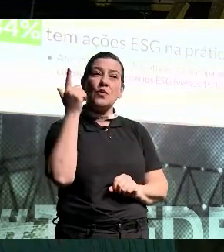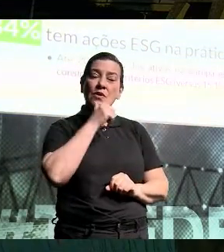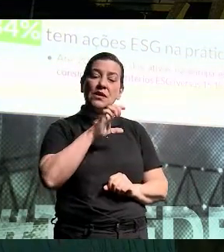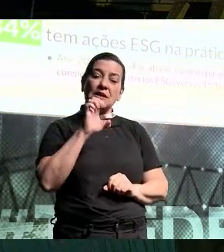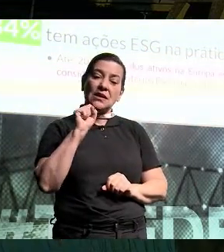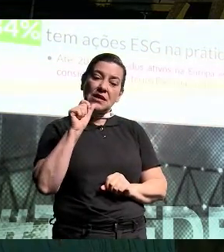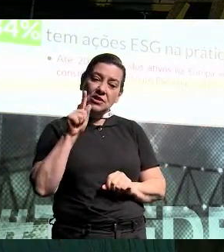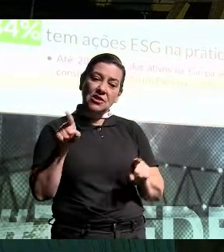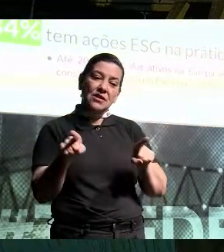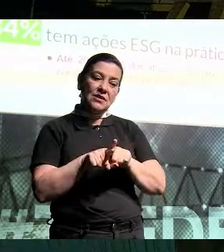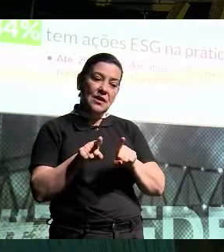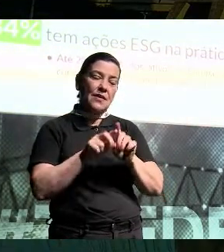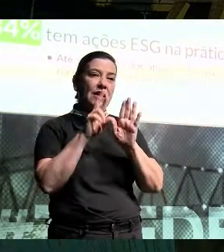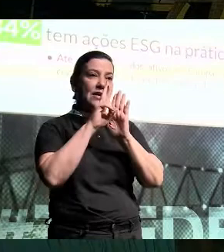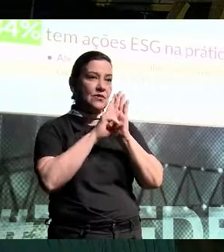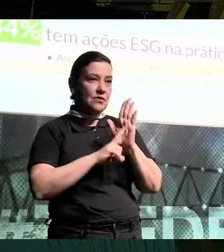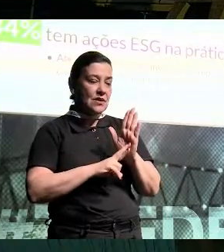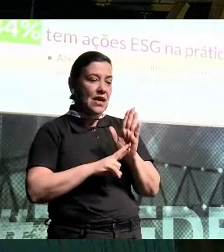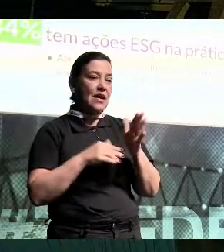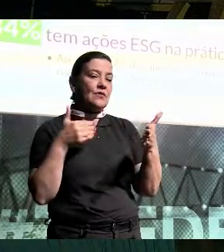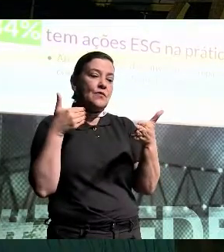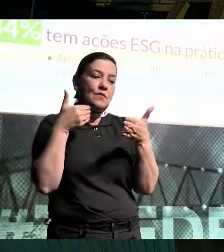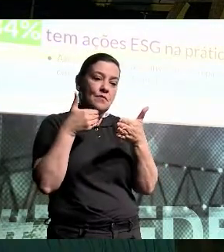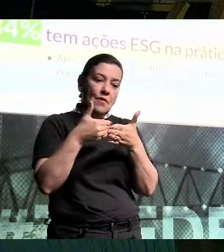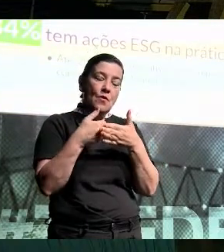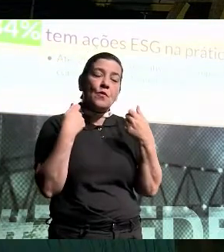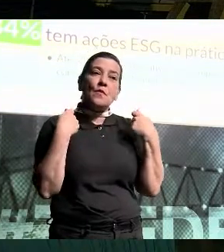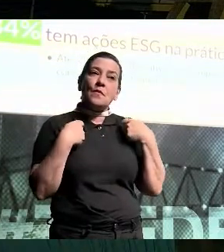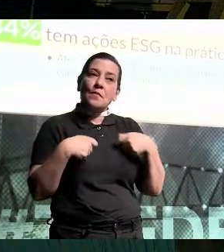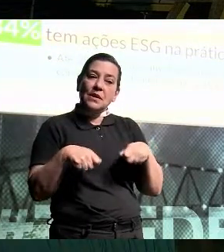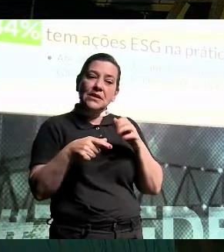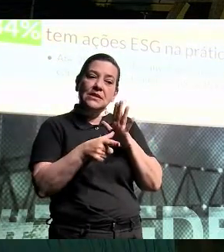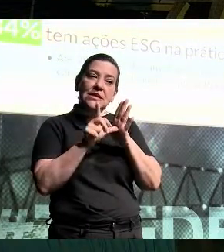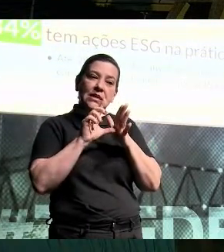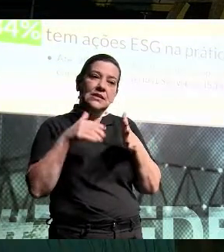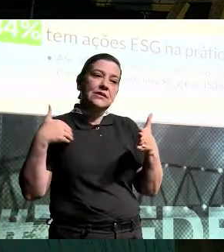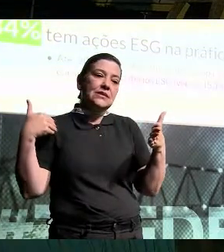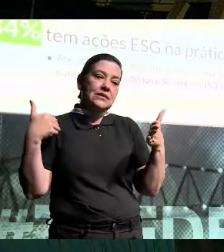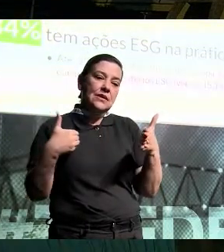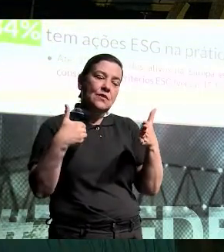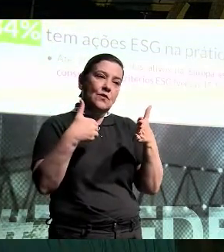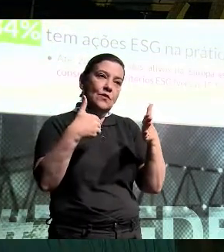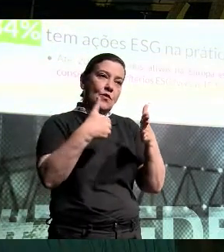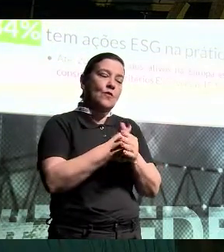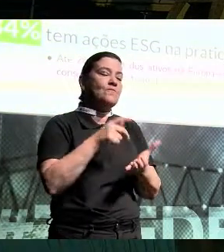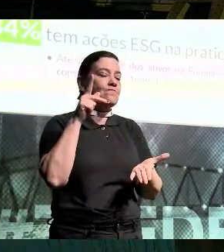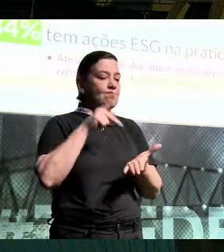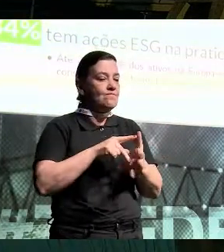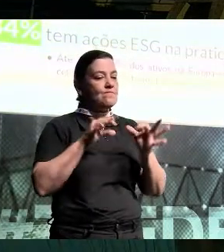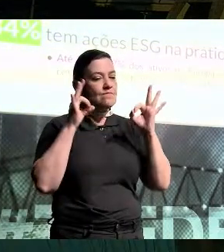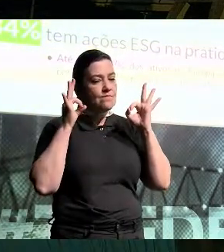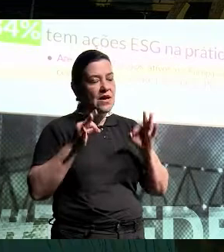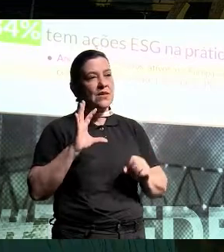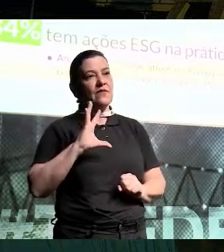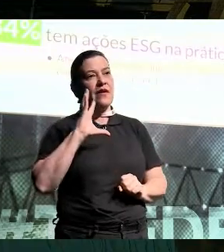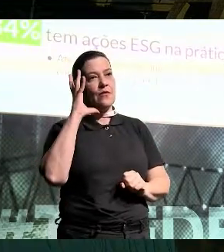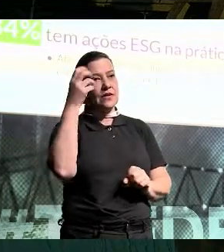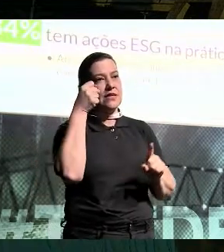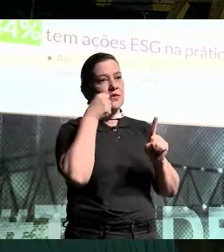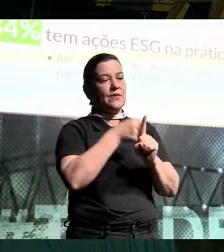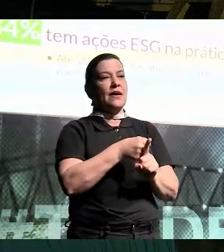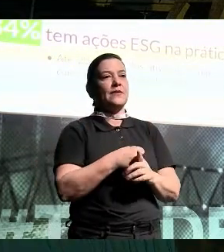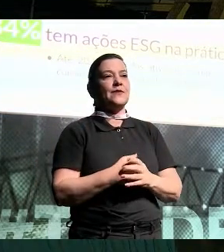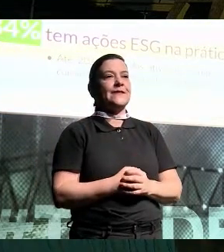entregar resultado no curto prazo, mas precisa desse planejamento a longo. É ali que vai de verdade acontecer os impactos.